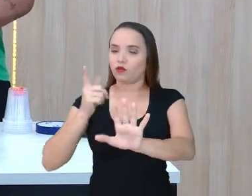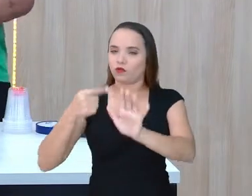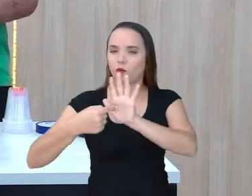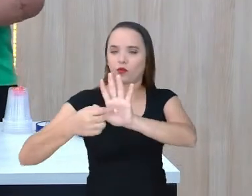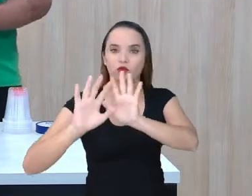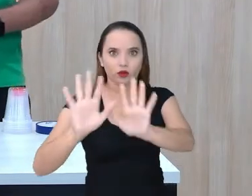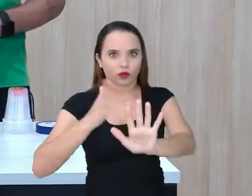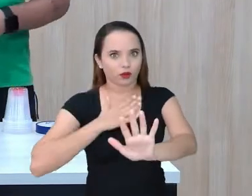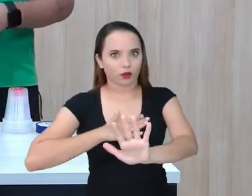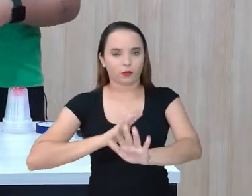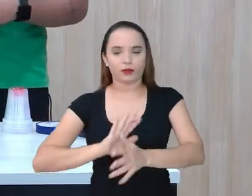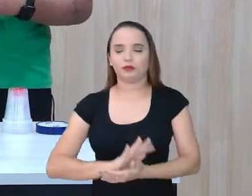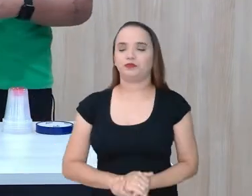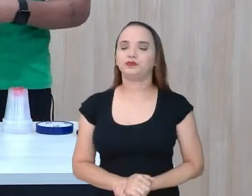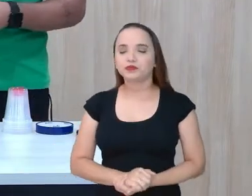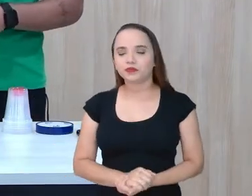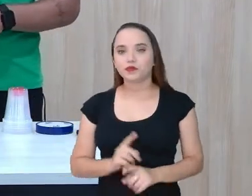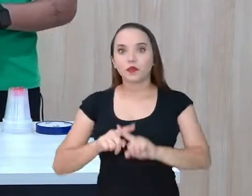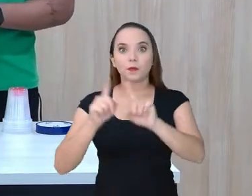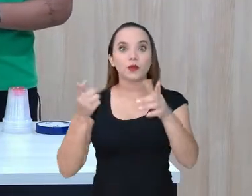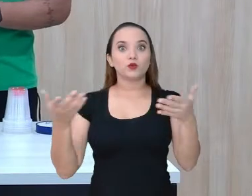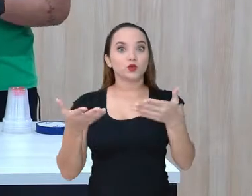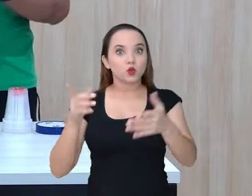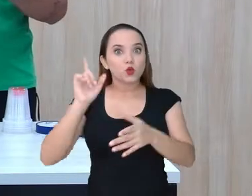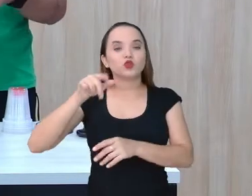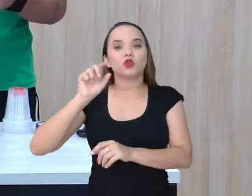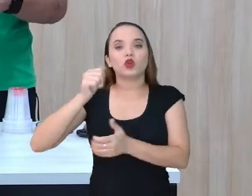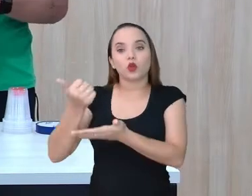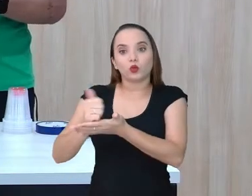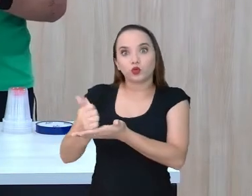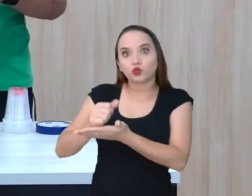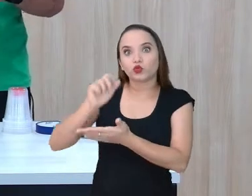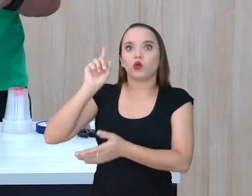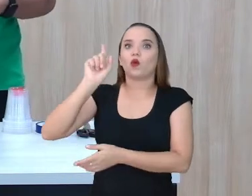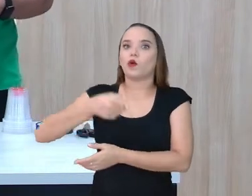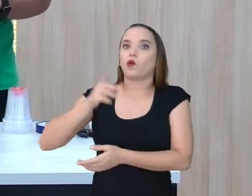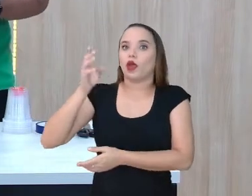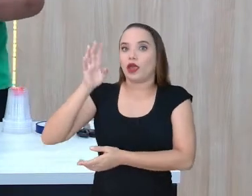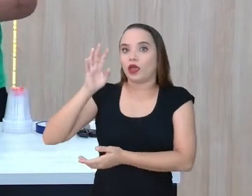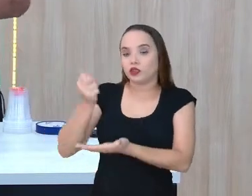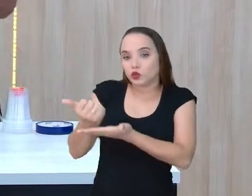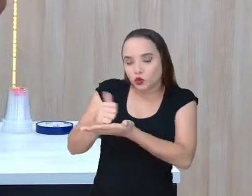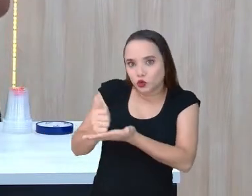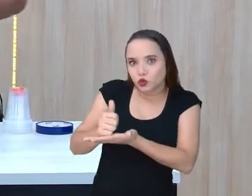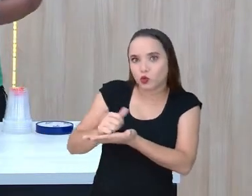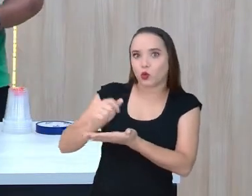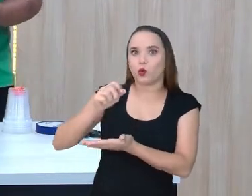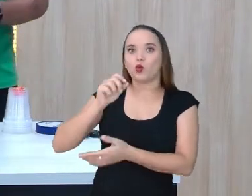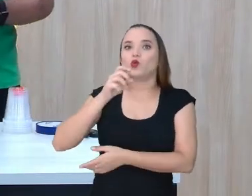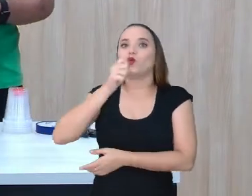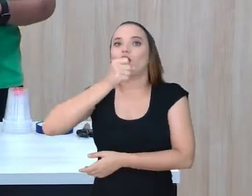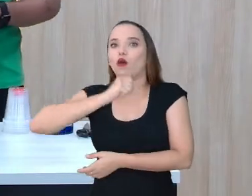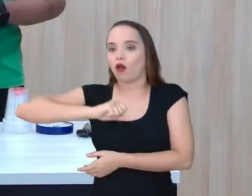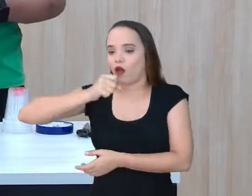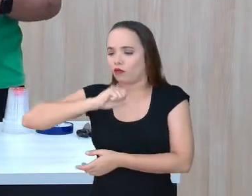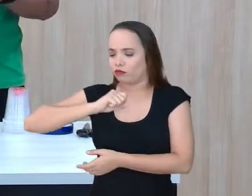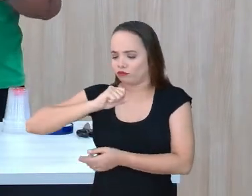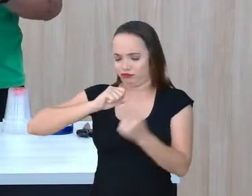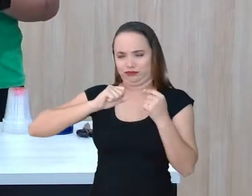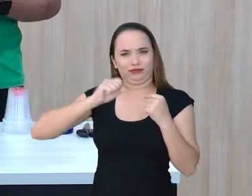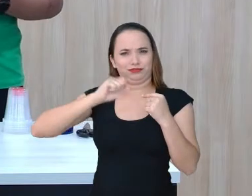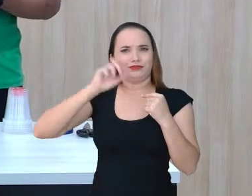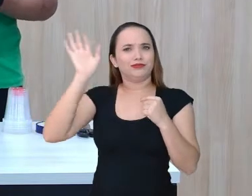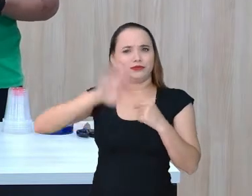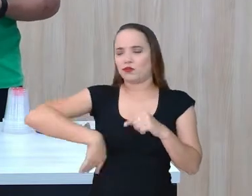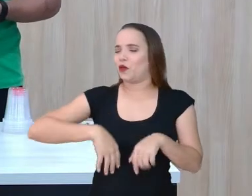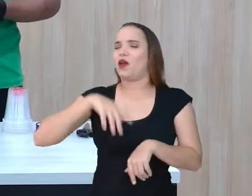aí hoje a gente vai falar sobre um jogo chamado Jogo da Velha, que todo mundo já conhece. Eu tenho certeza que vocês conhecem aí. Mas de